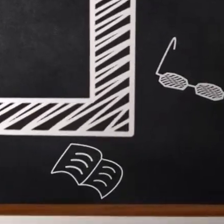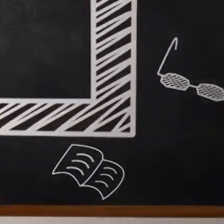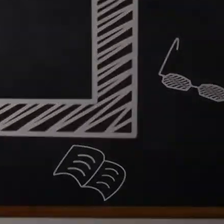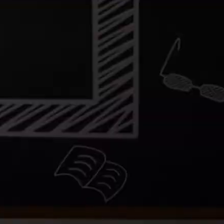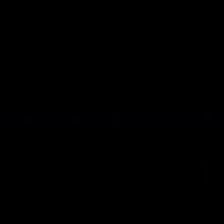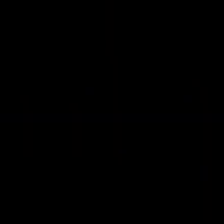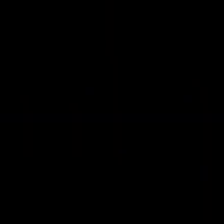tchau!